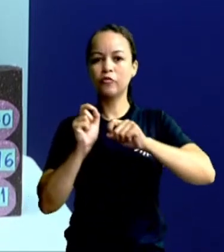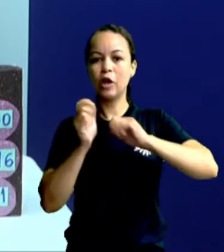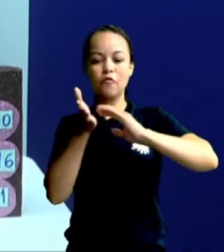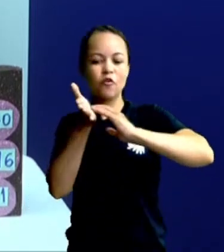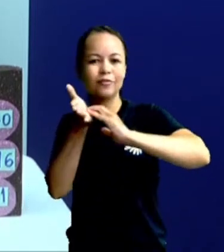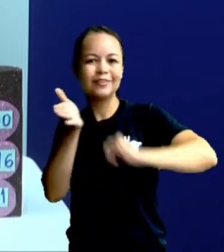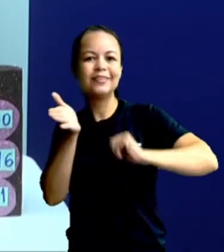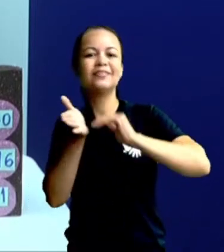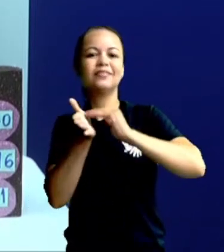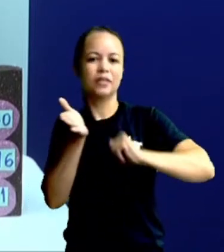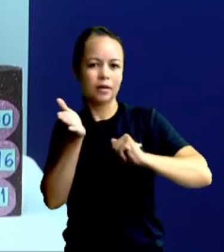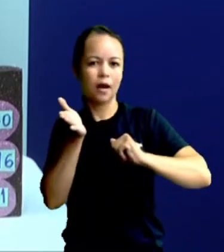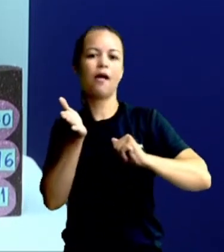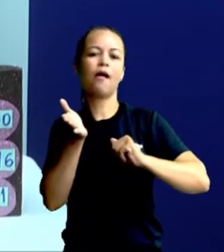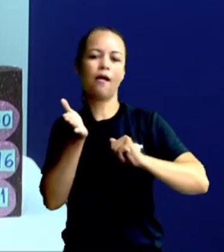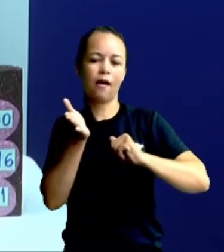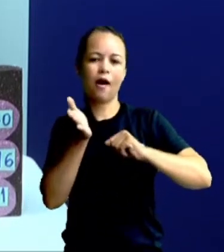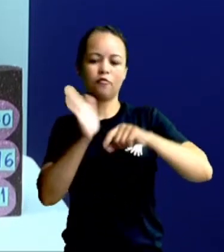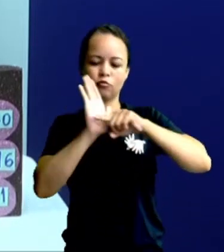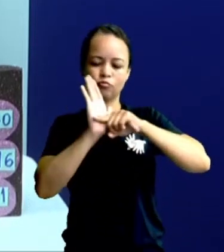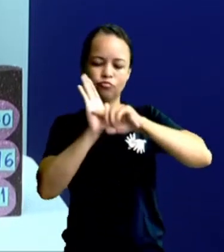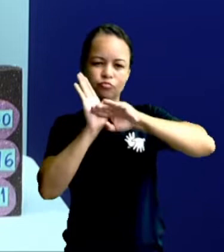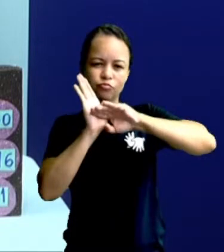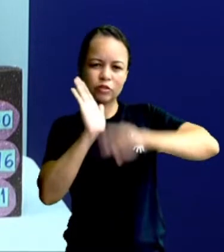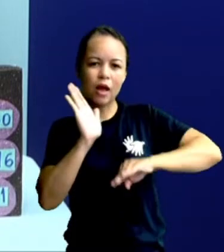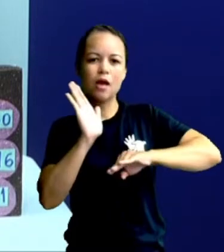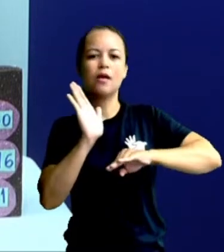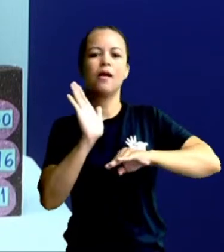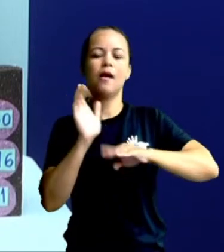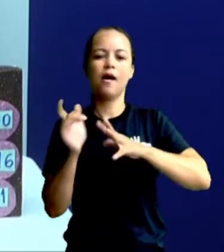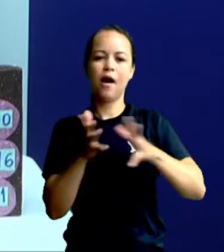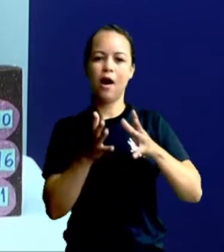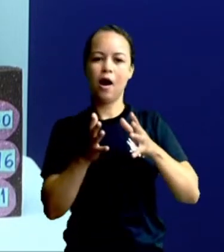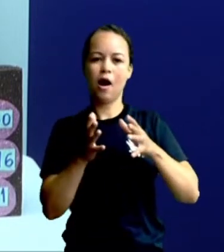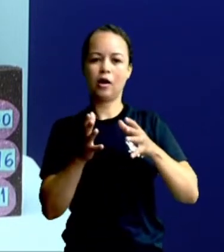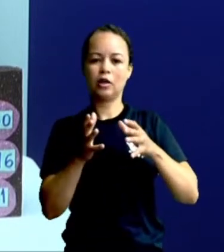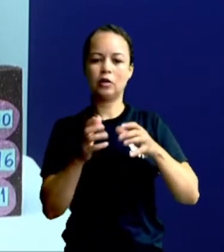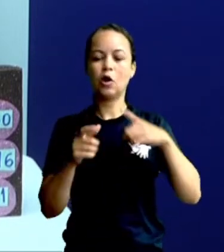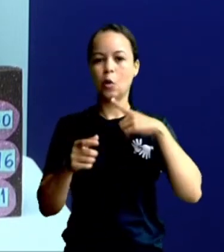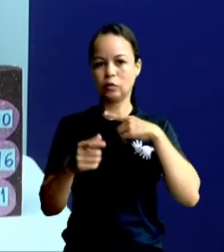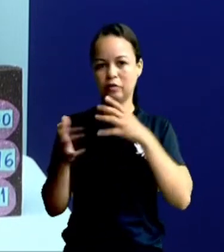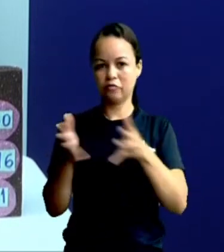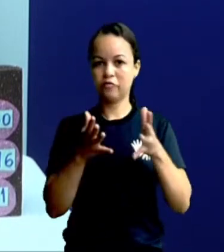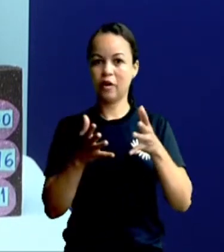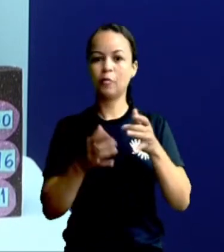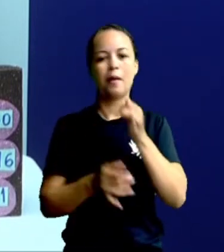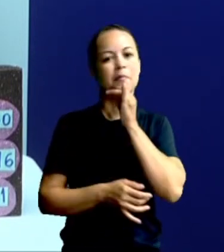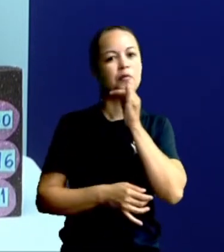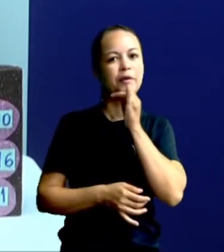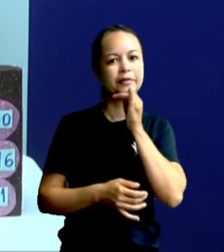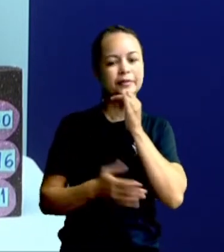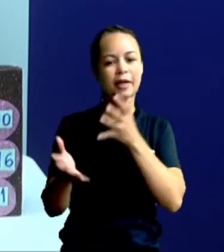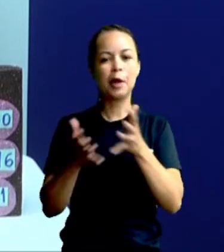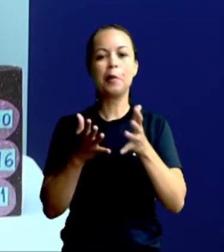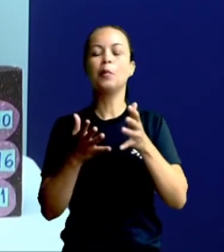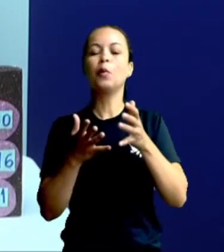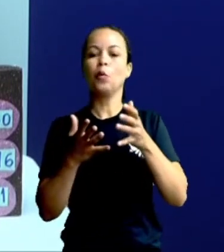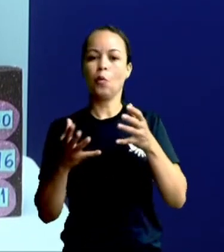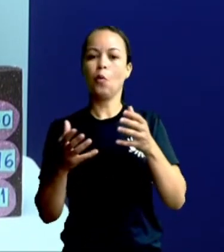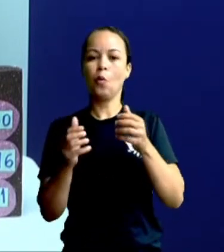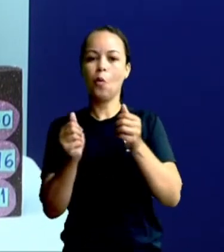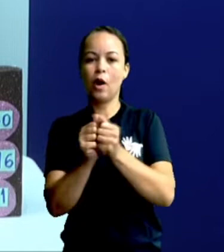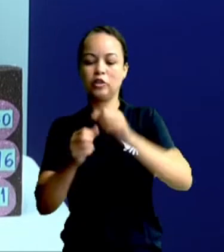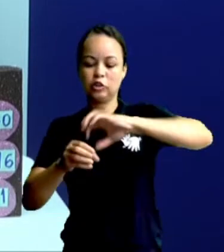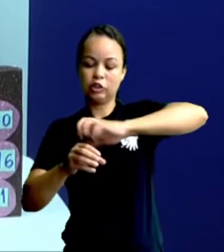vou tirar um valor de outro valor. Vamos lá para o exemplo com as tampinhas de